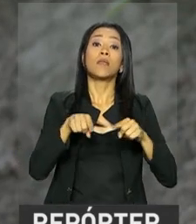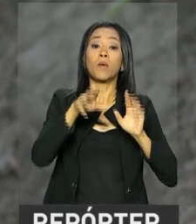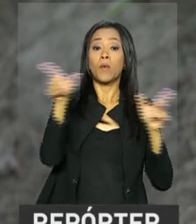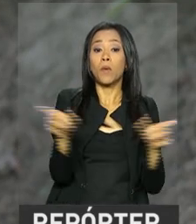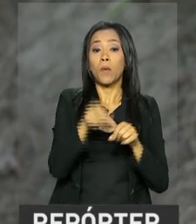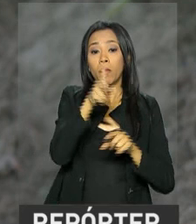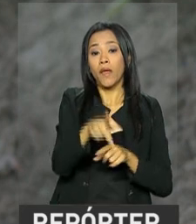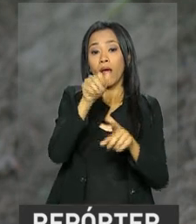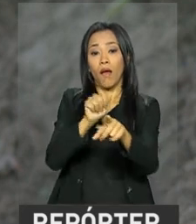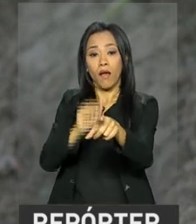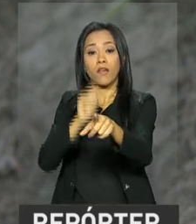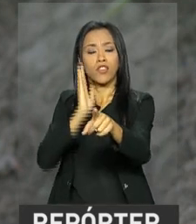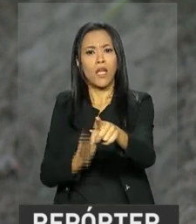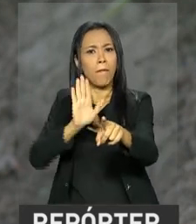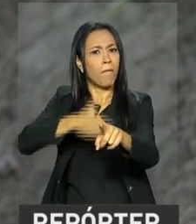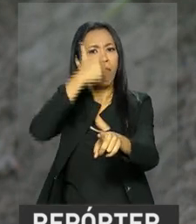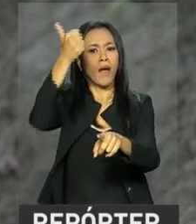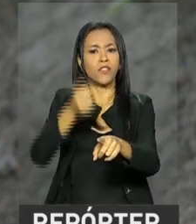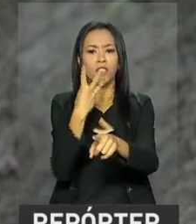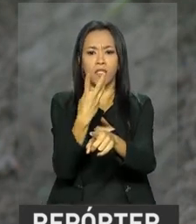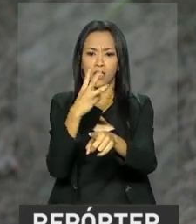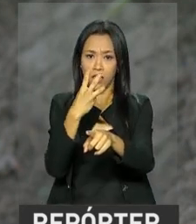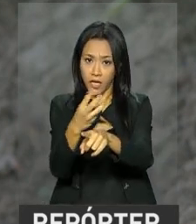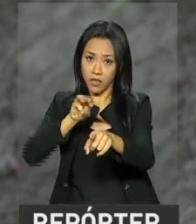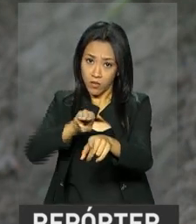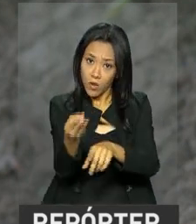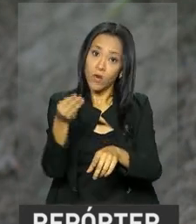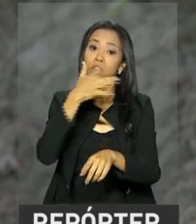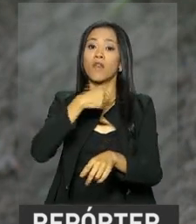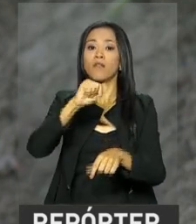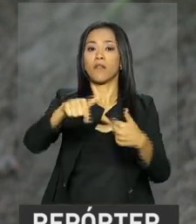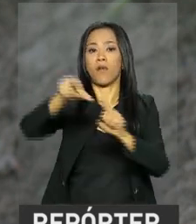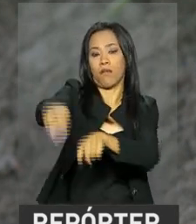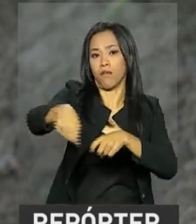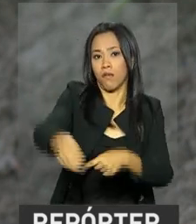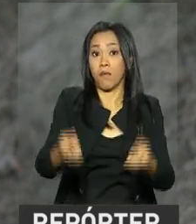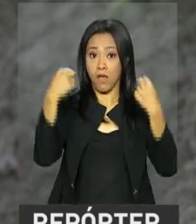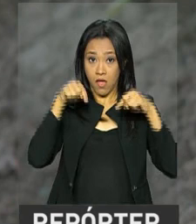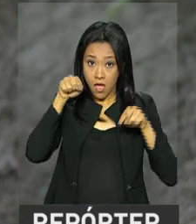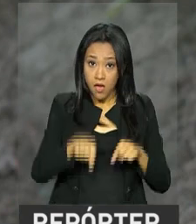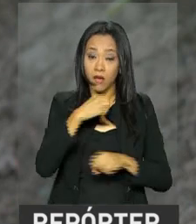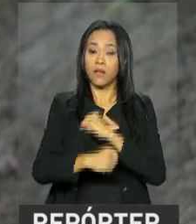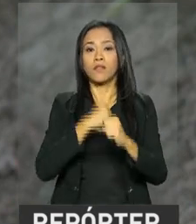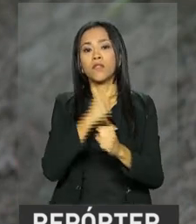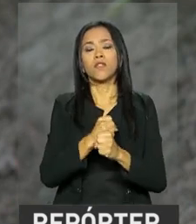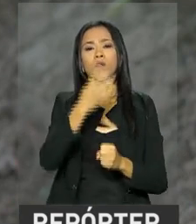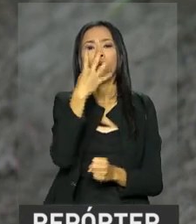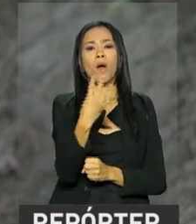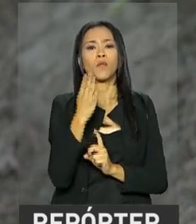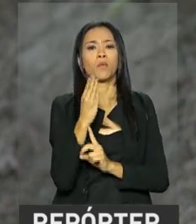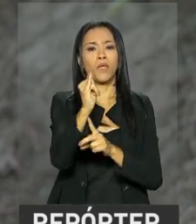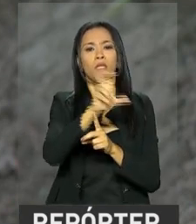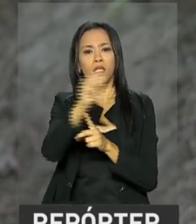PAA já beneficiou mais de 3 milhões de agricultores em todo o país. Para este ano, o governo vai disponibilizar R$ 4,5